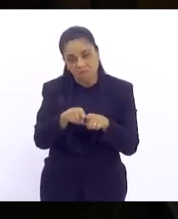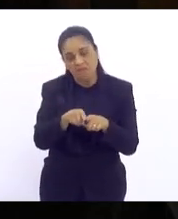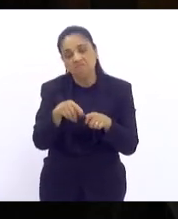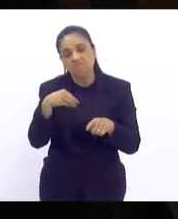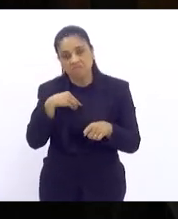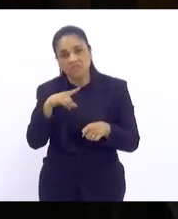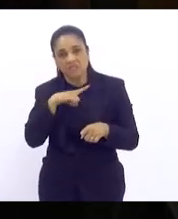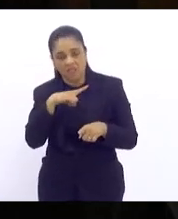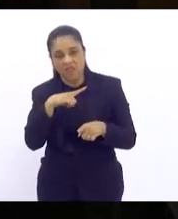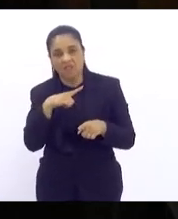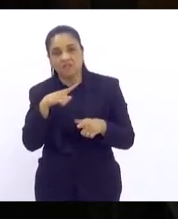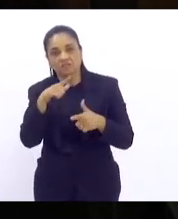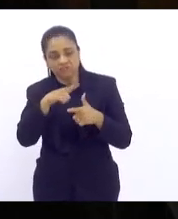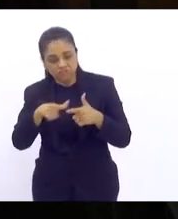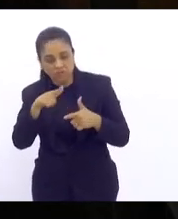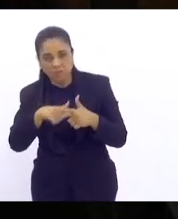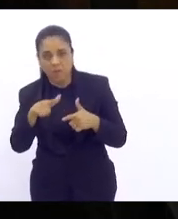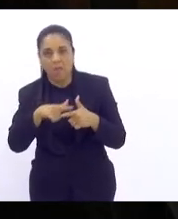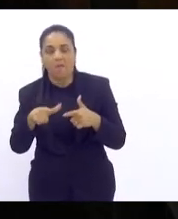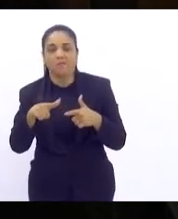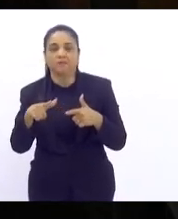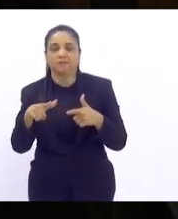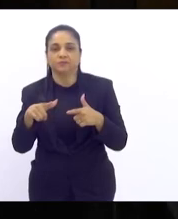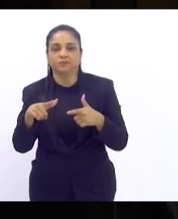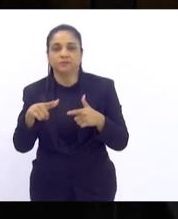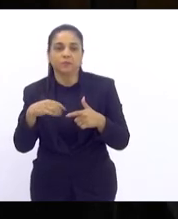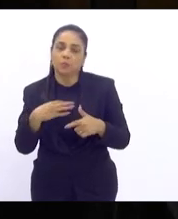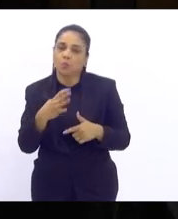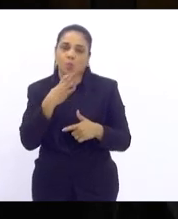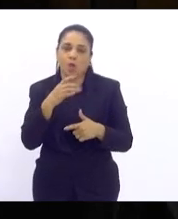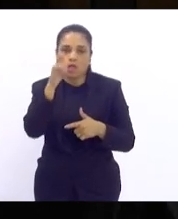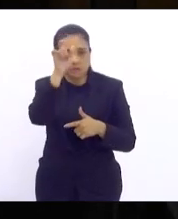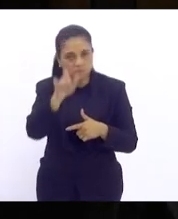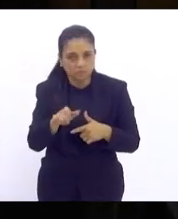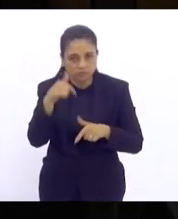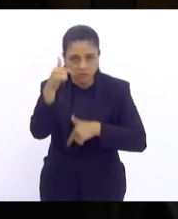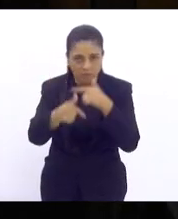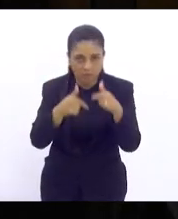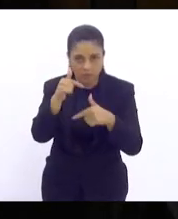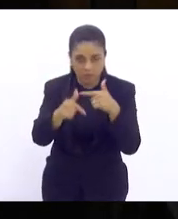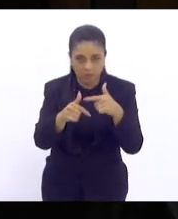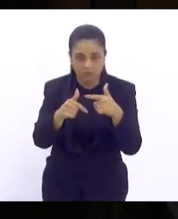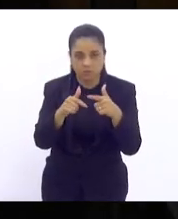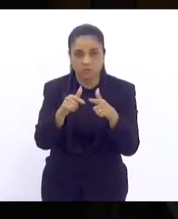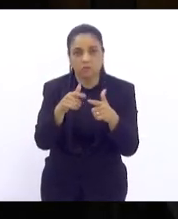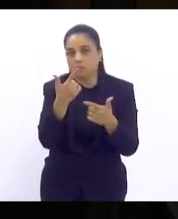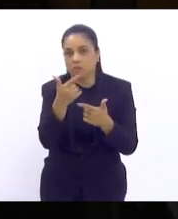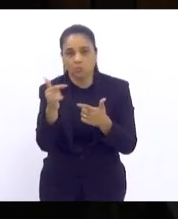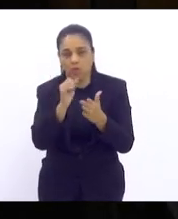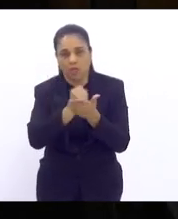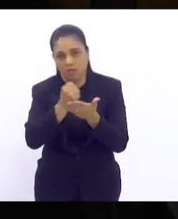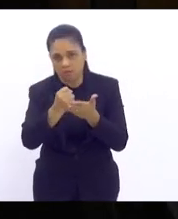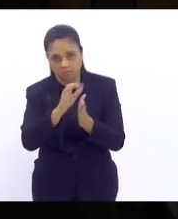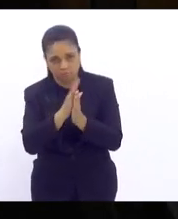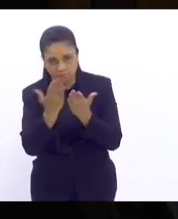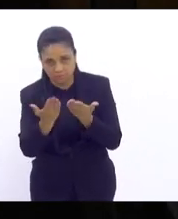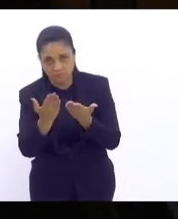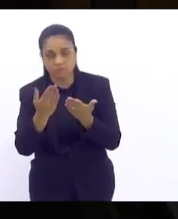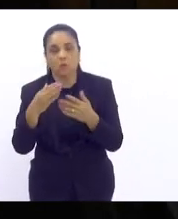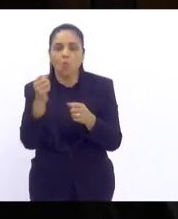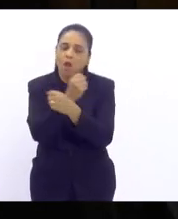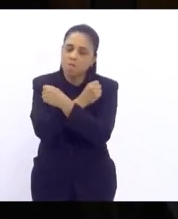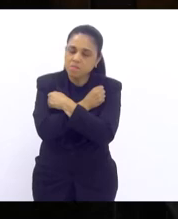não reconhecer os seus trabalhadores e as suas trabalhadoras informais então fica aqui o meu abraço a Maria dos